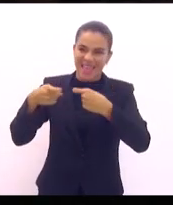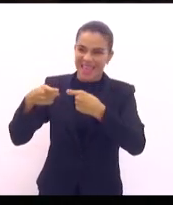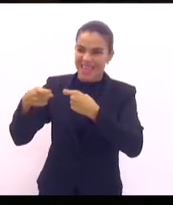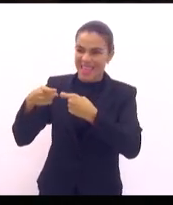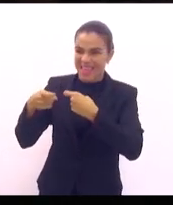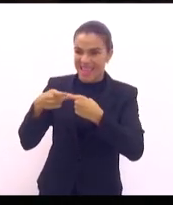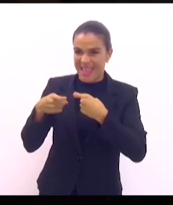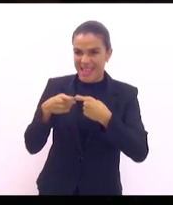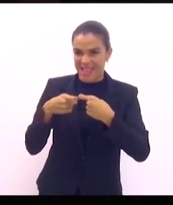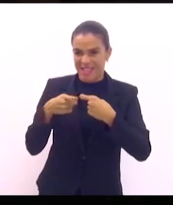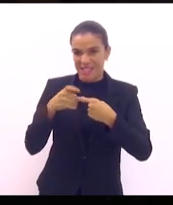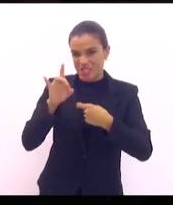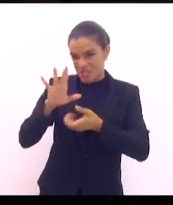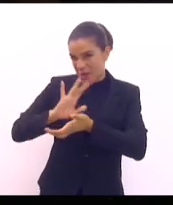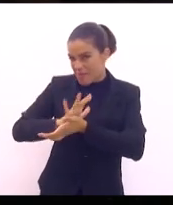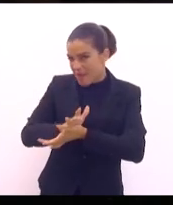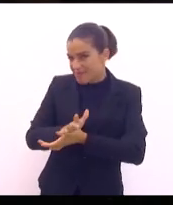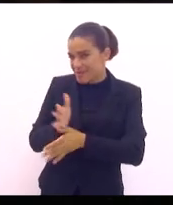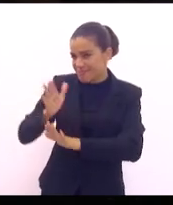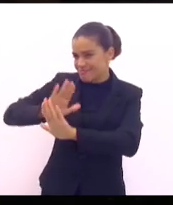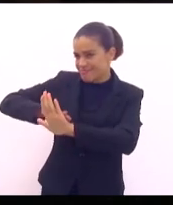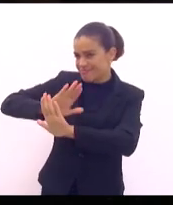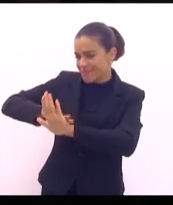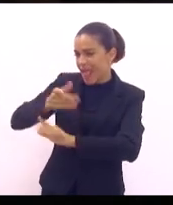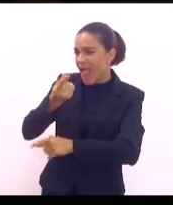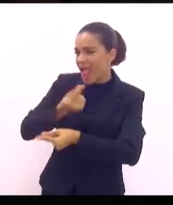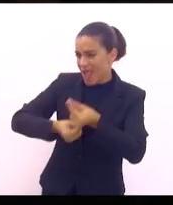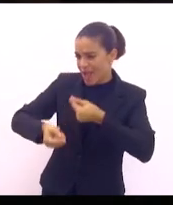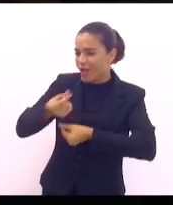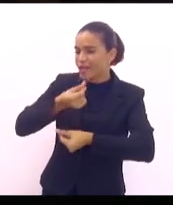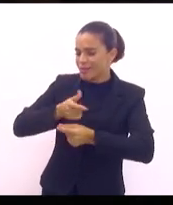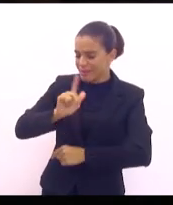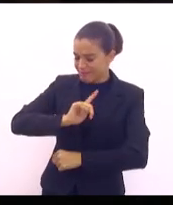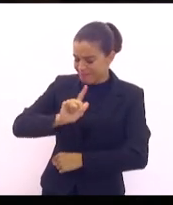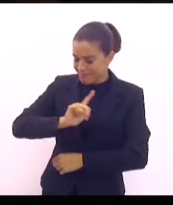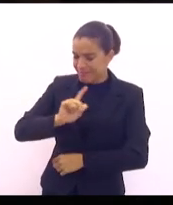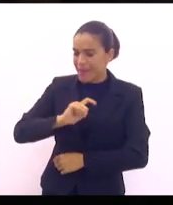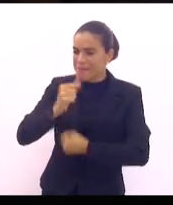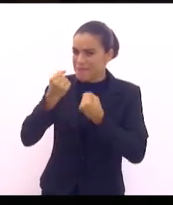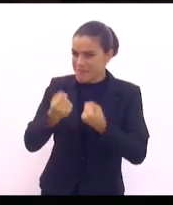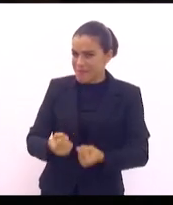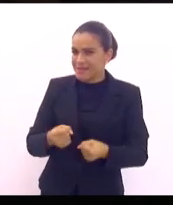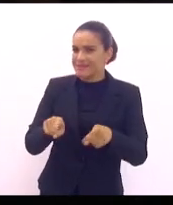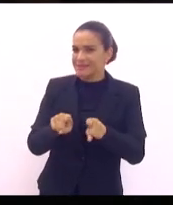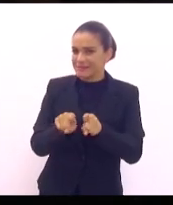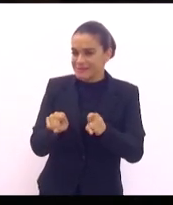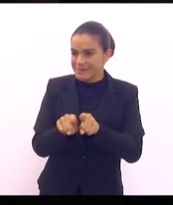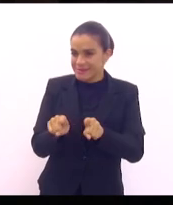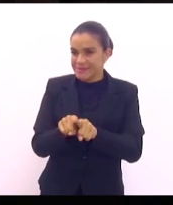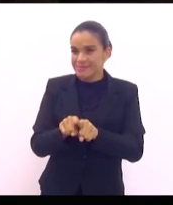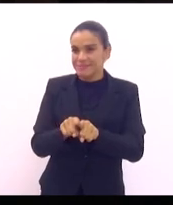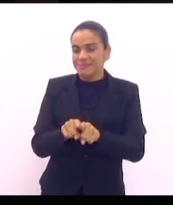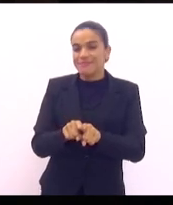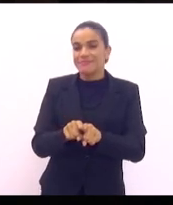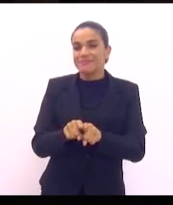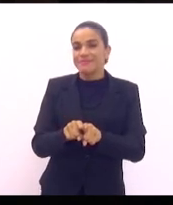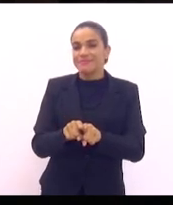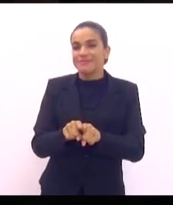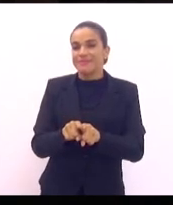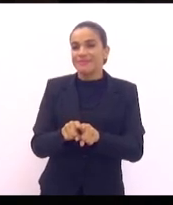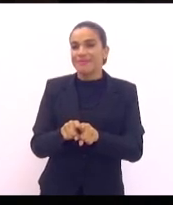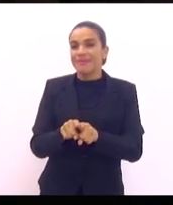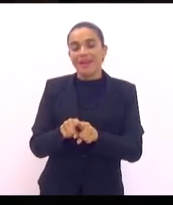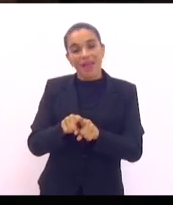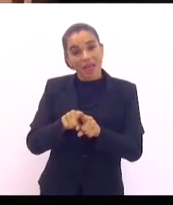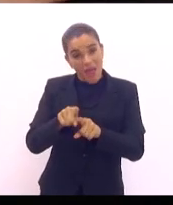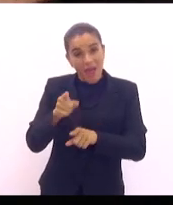achar que é só preconceito, porque a questão econômica tem muito peso, mas também estão evadas desse preconceito.